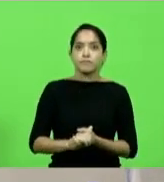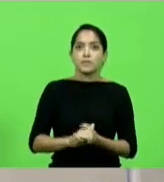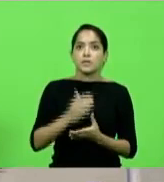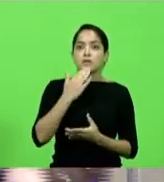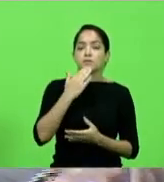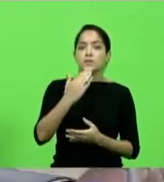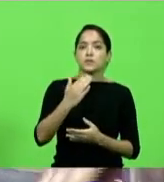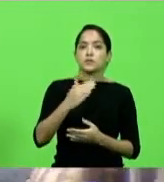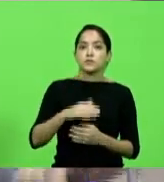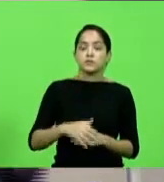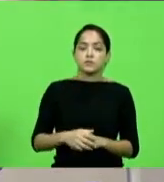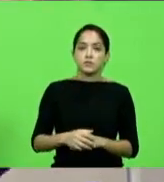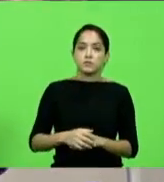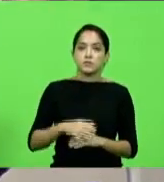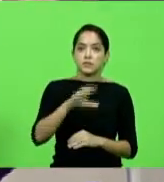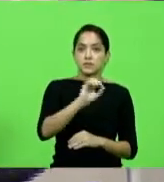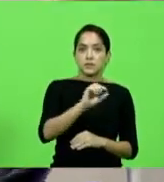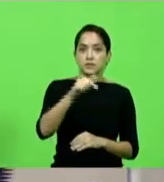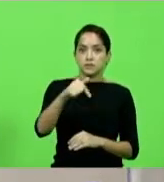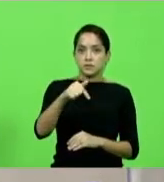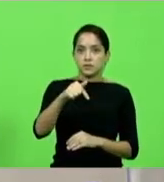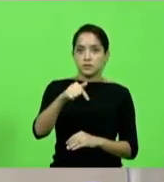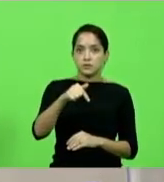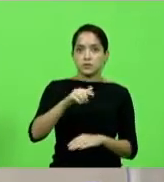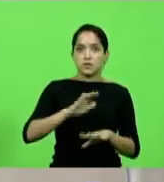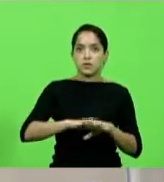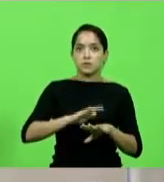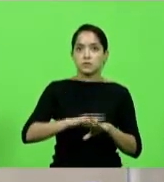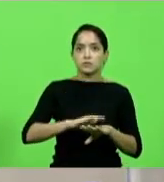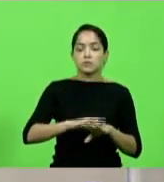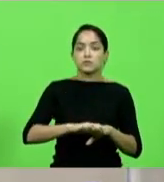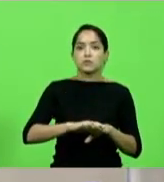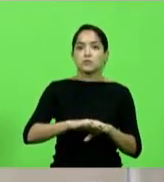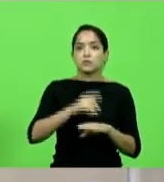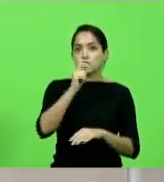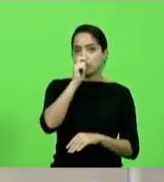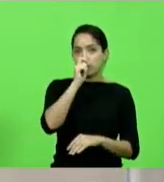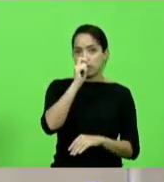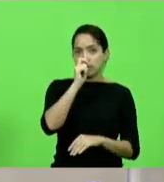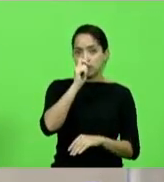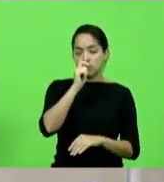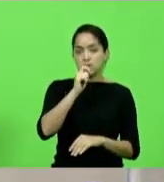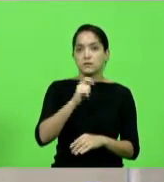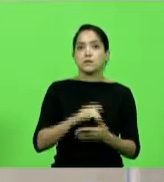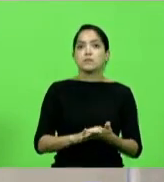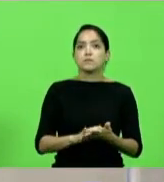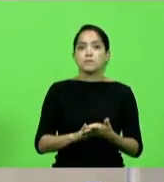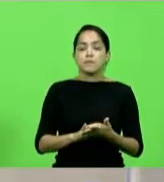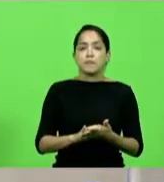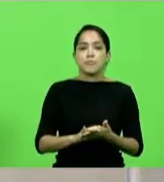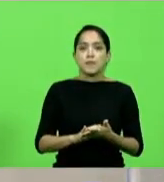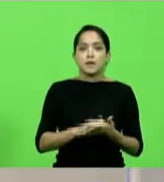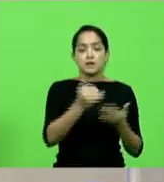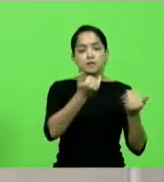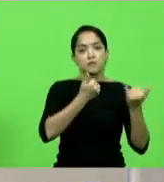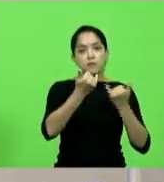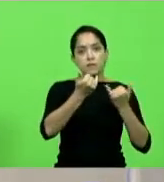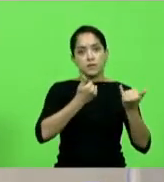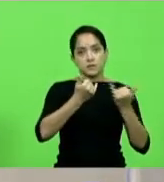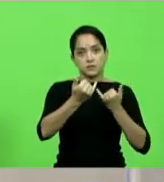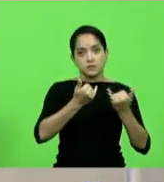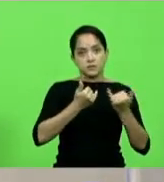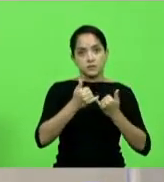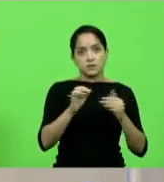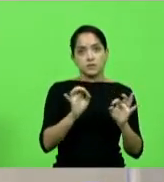pedido de informação 07, autor deputado João Amin, solicitando ao secretário de Estado da Infraestrutura informações acerca da